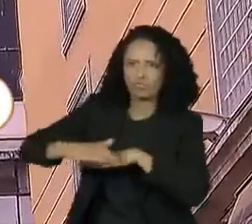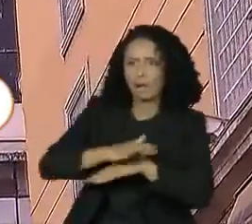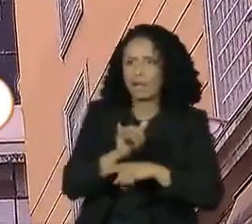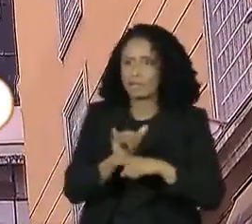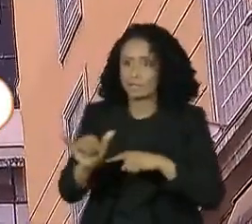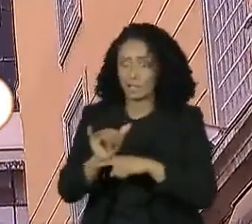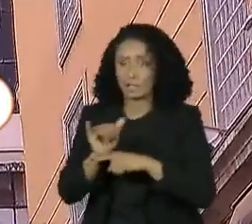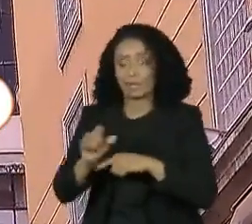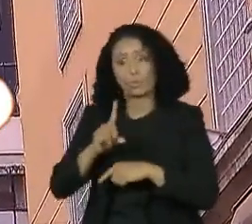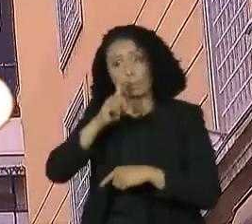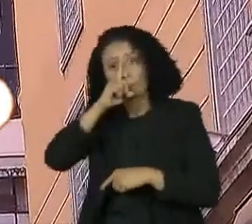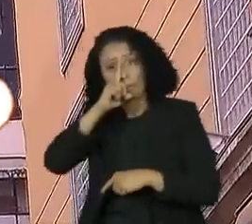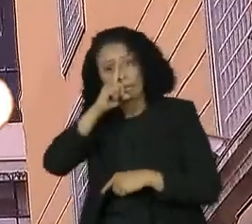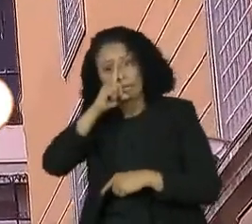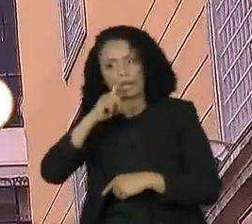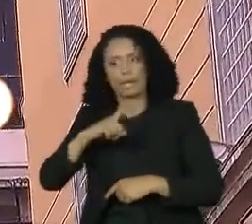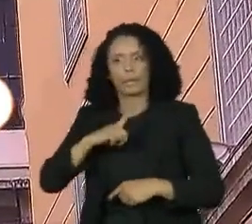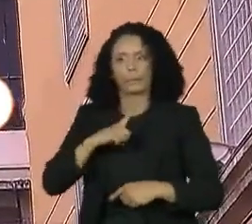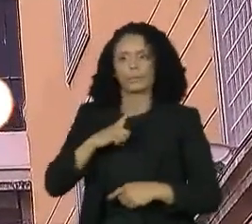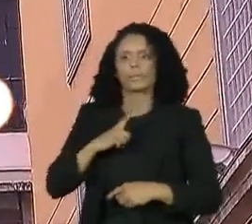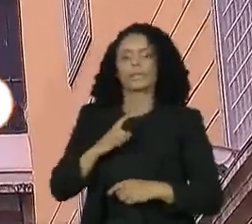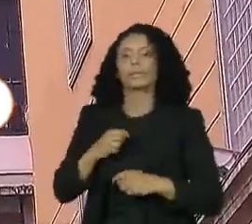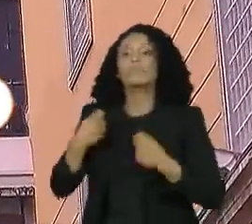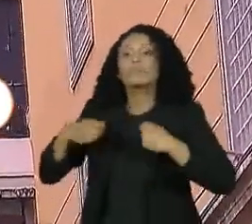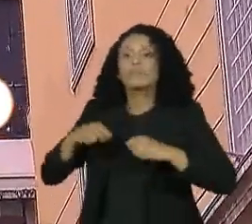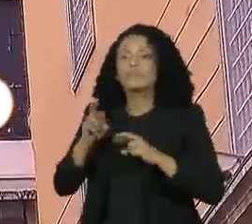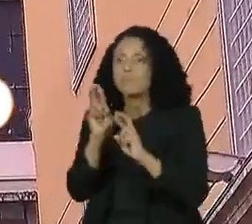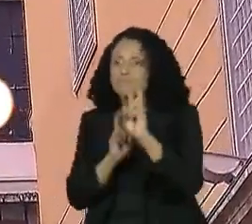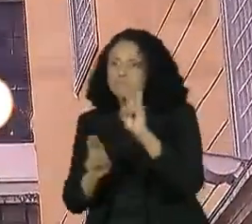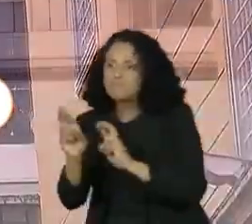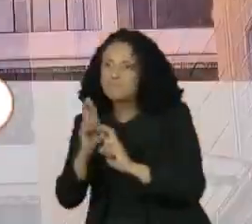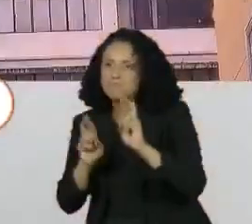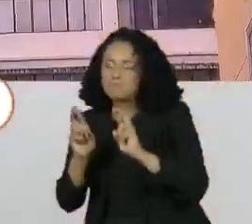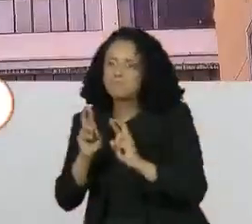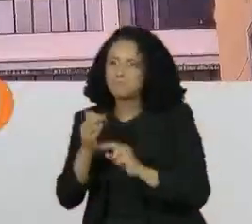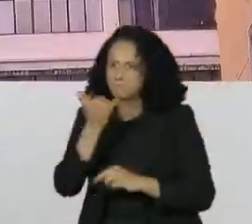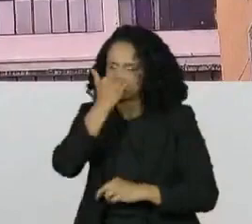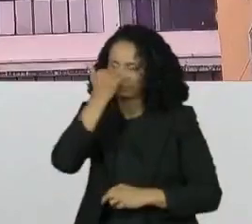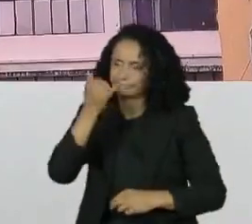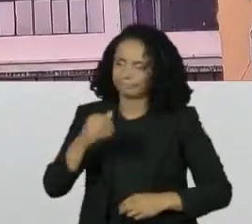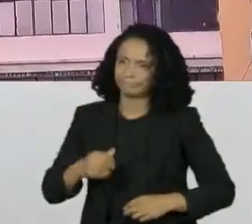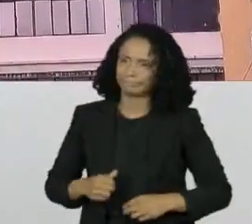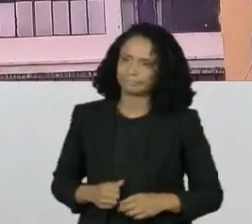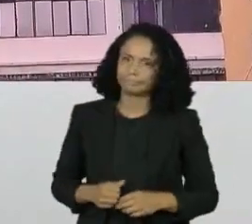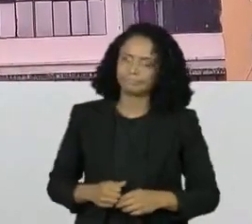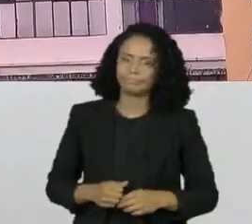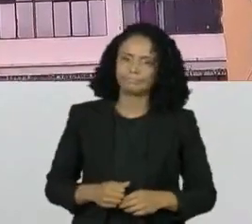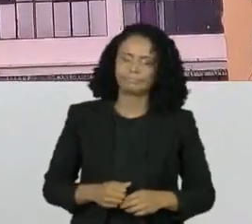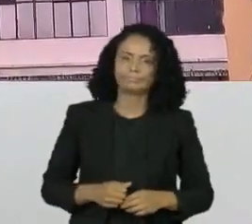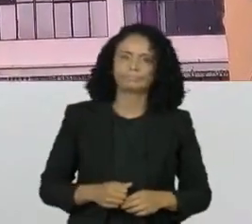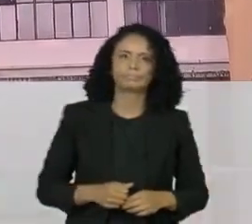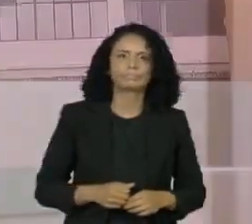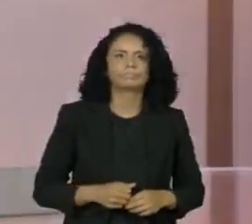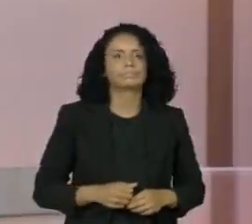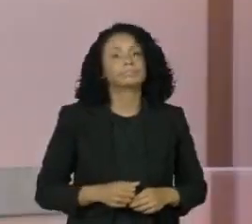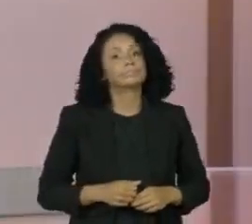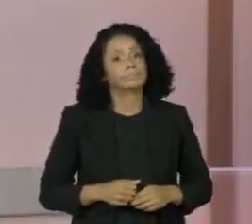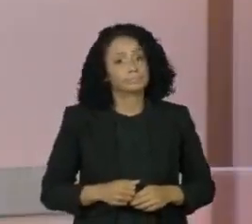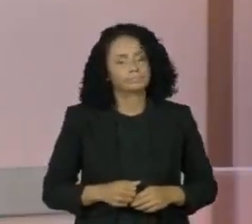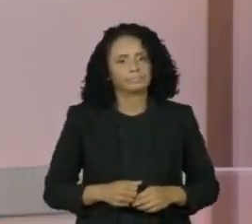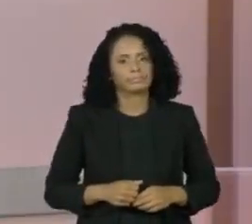Polícia Civil ainda investiga as causas desse acidente. Volto com você, Adriana. Em breve, Luiz Turati volta